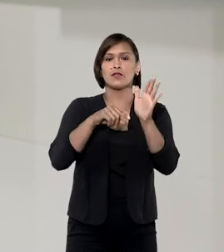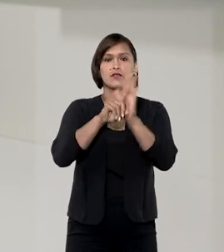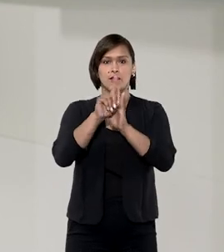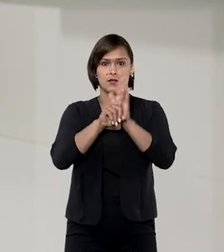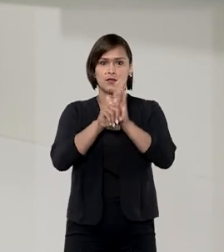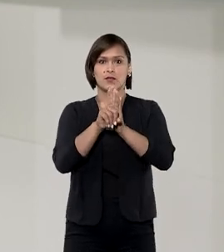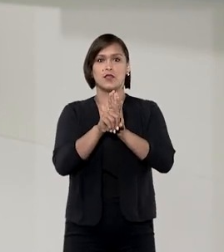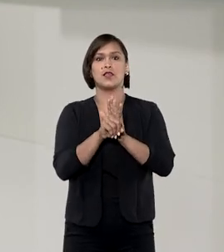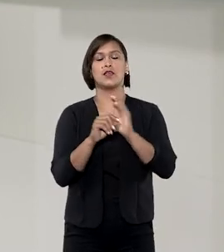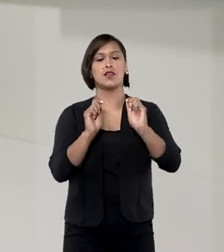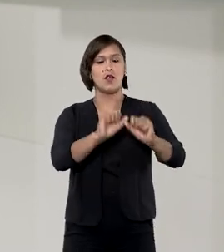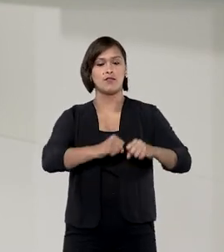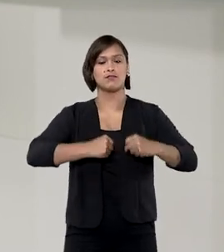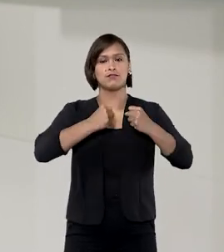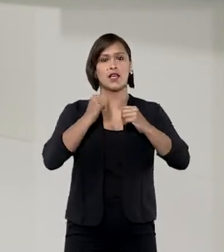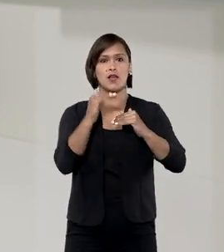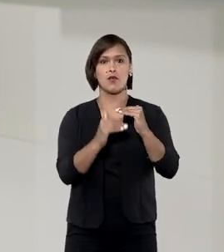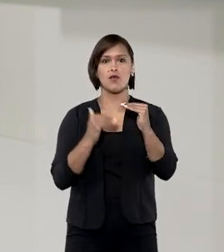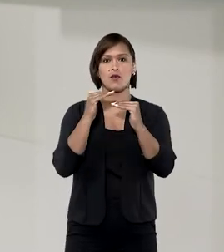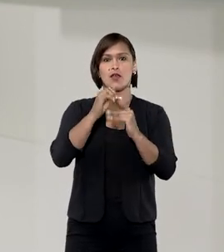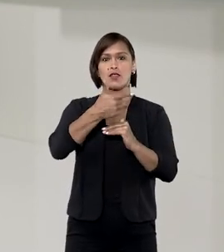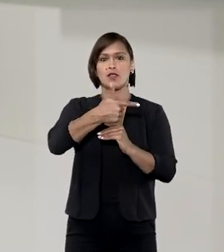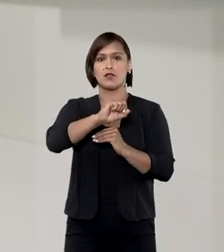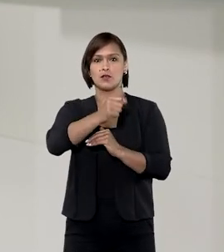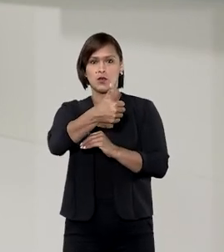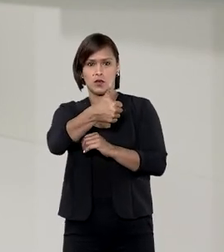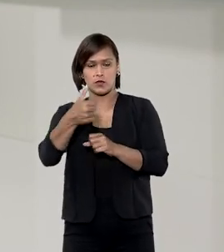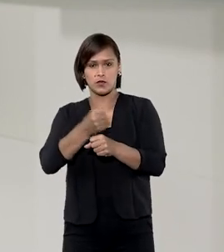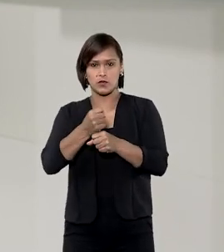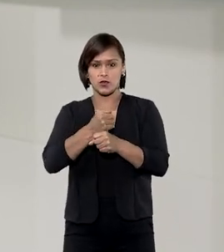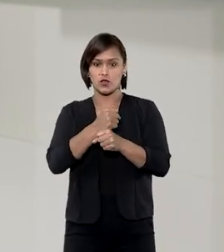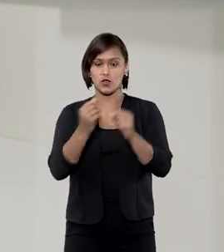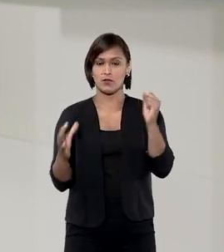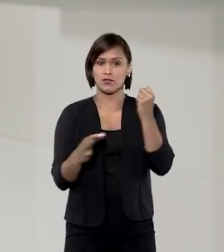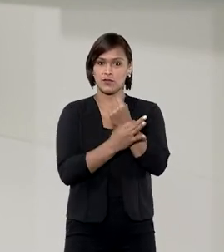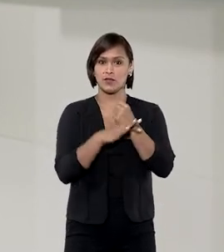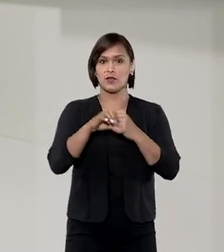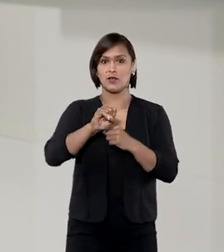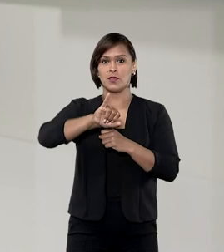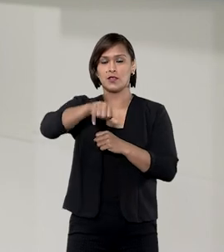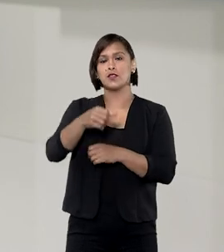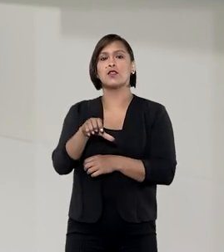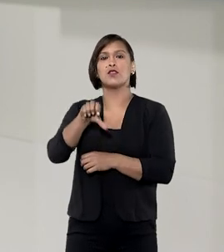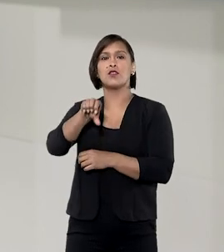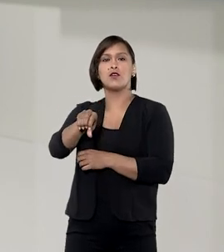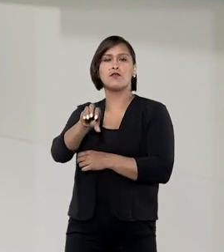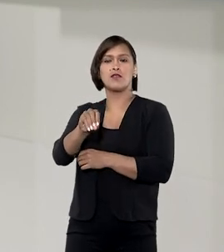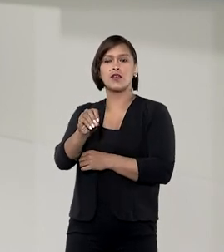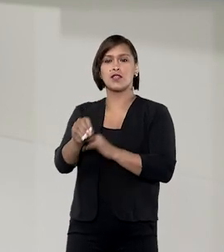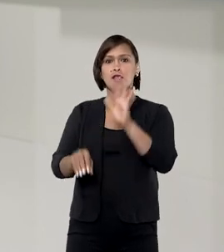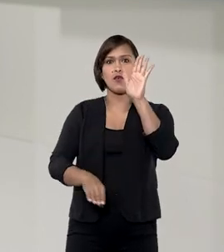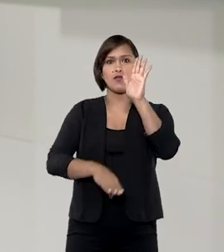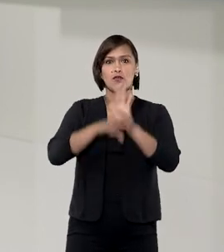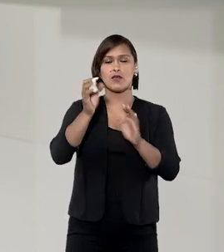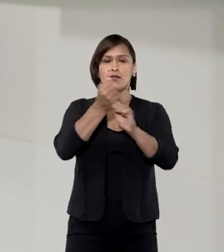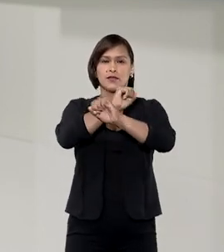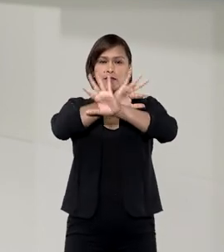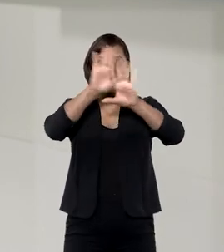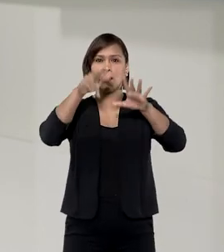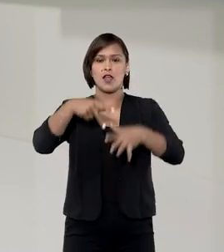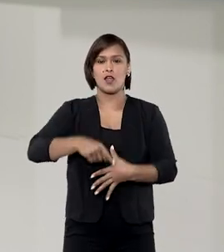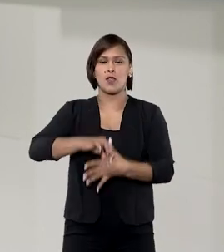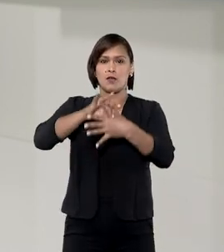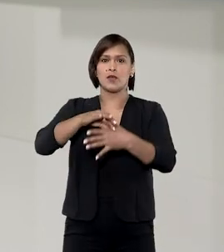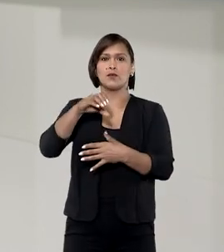pesquisa, o desempenho alcançado em 2021, assegura ao STJ 90 pontos no item Transparência do